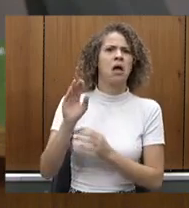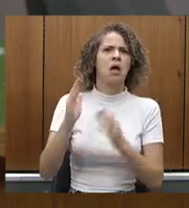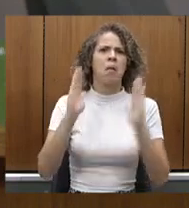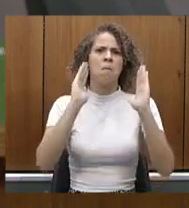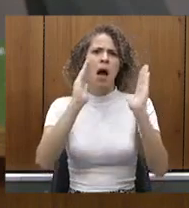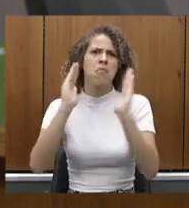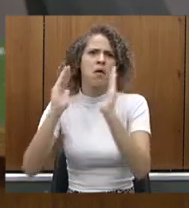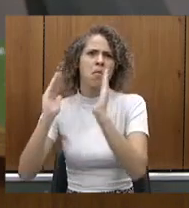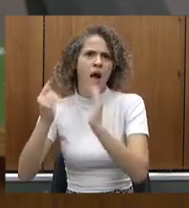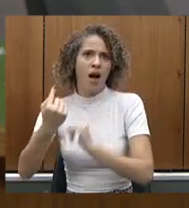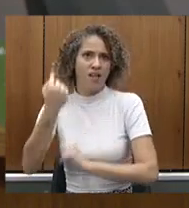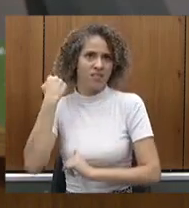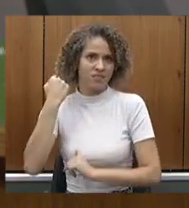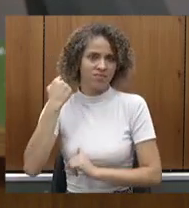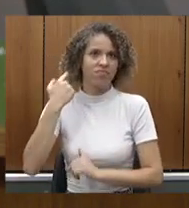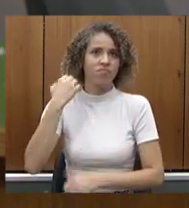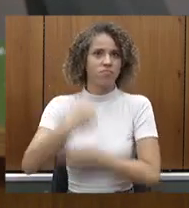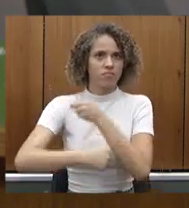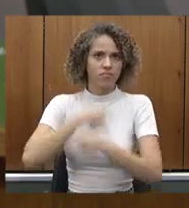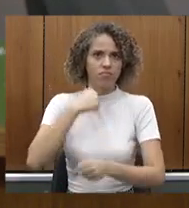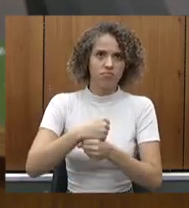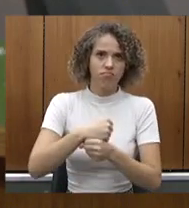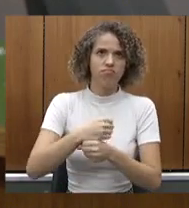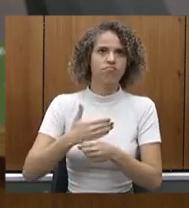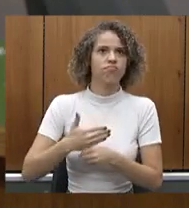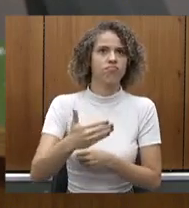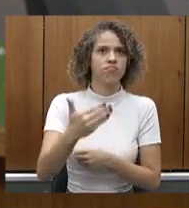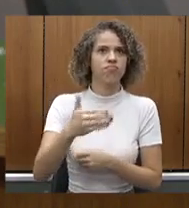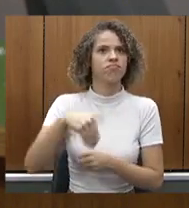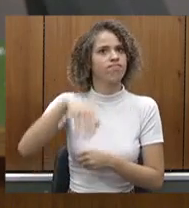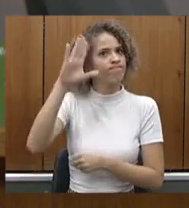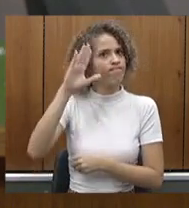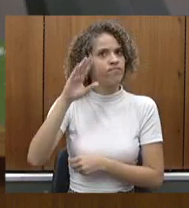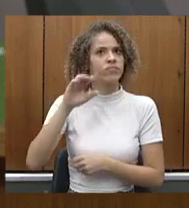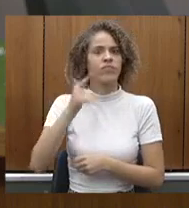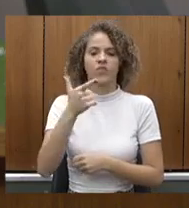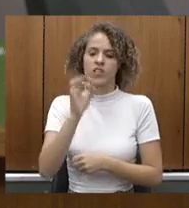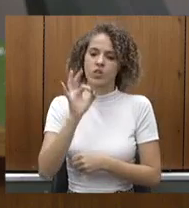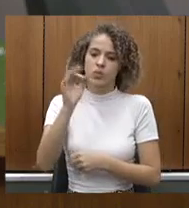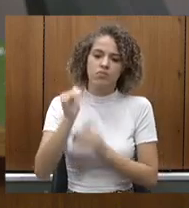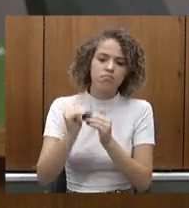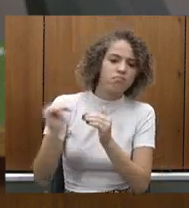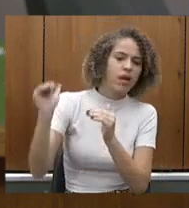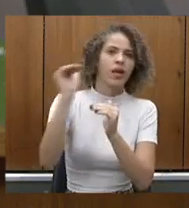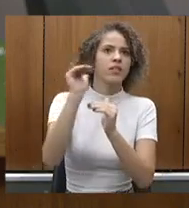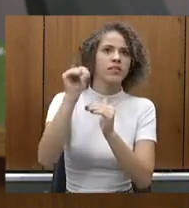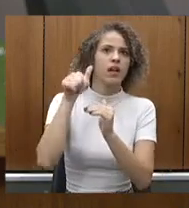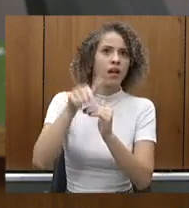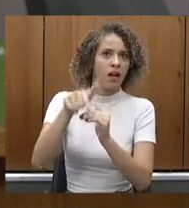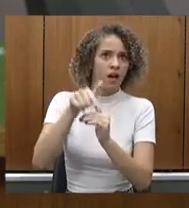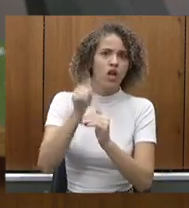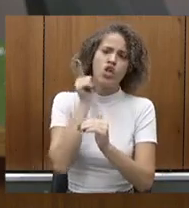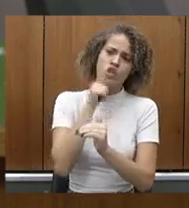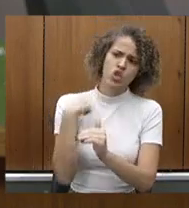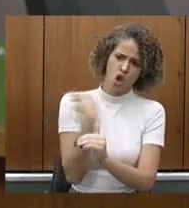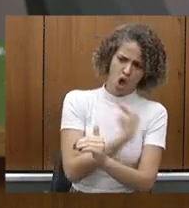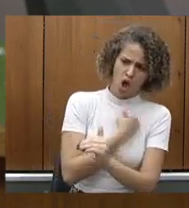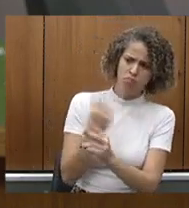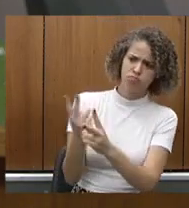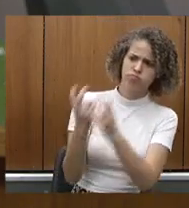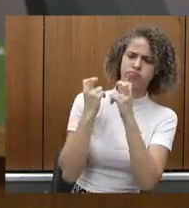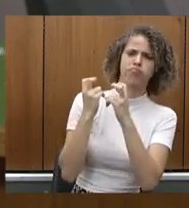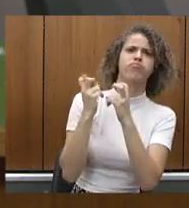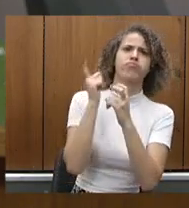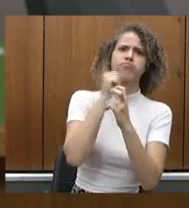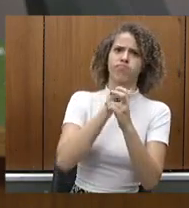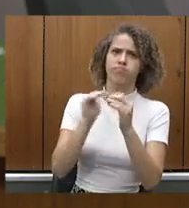poderemos fazer isso no próximo ano, veremos que o aumento é mais do que 20%, porque a gente continua numa curva ainda